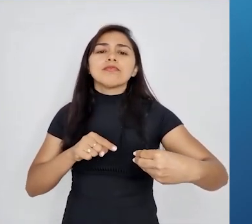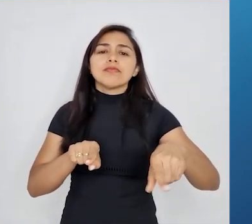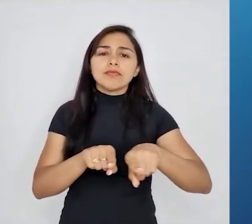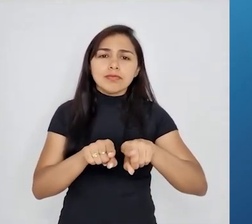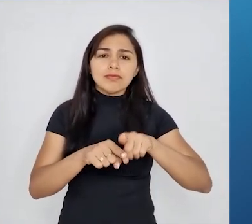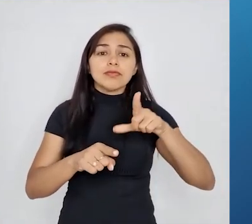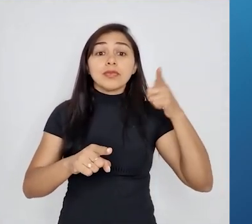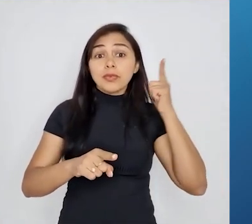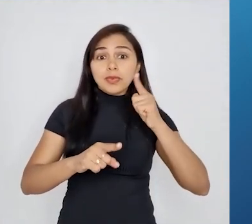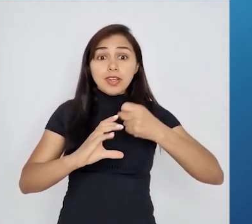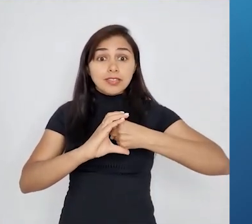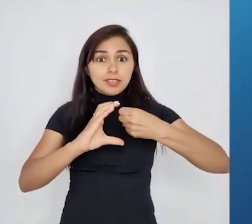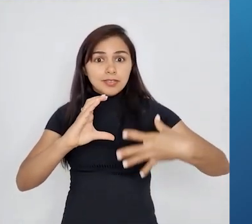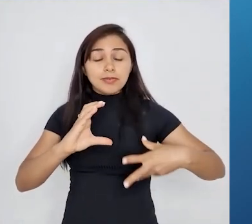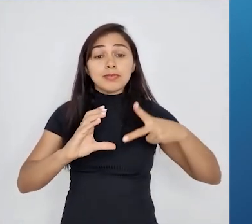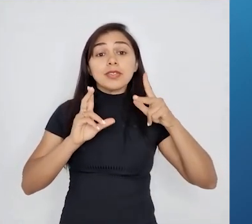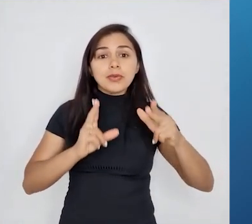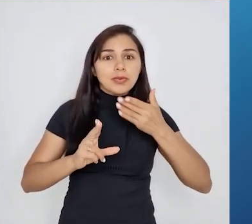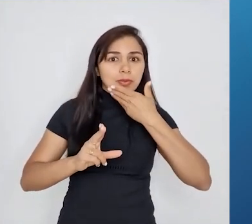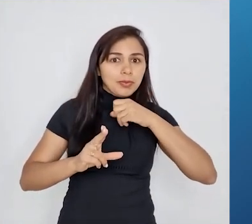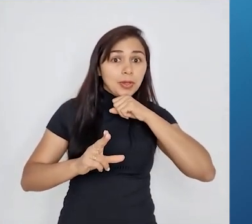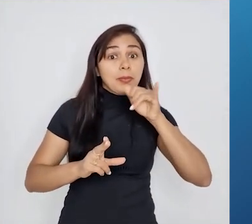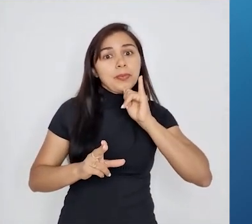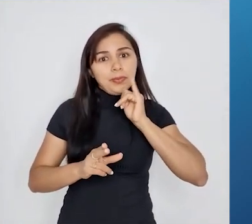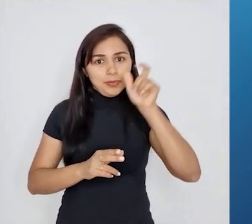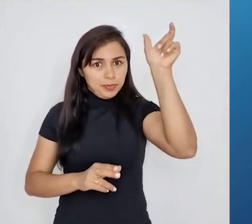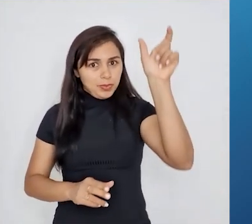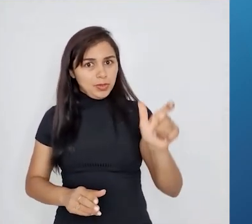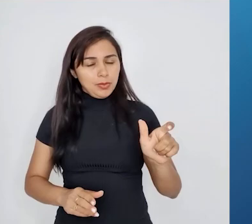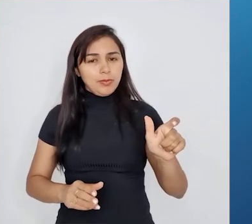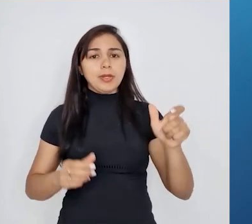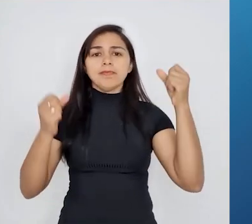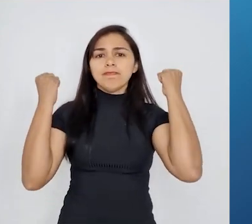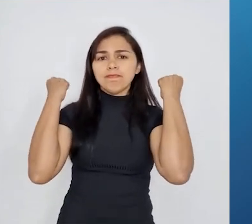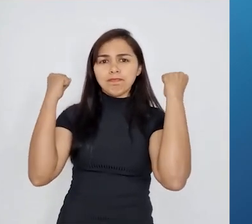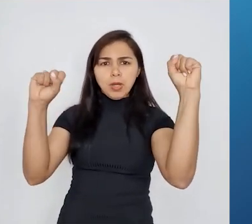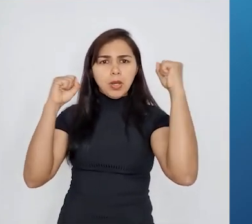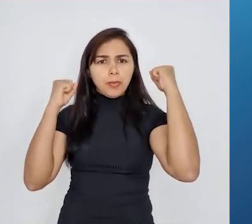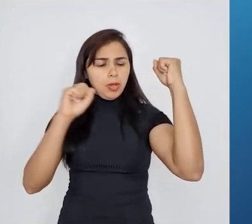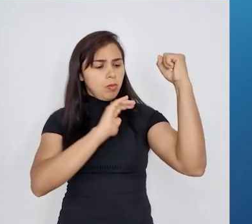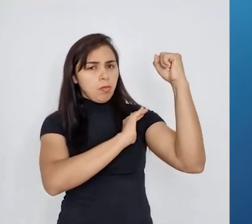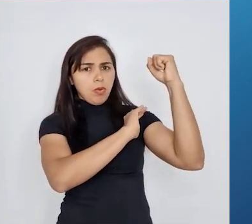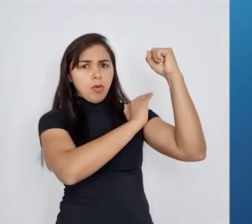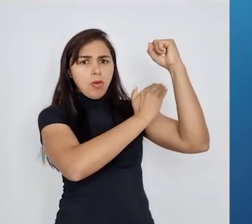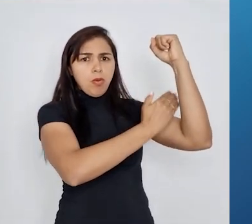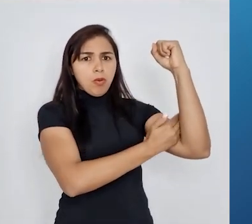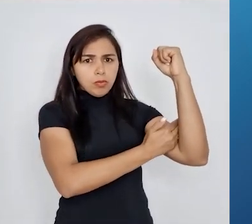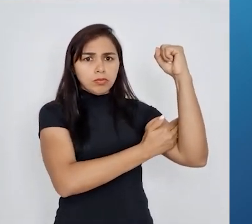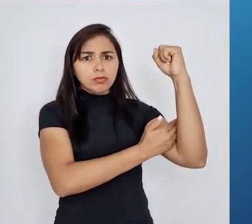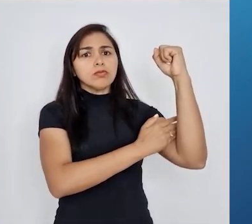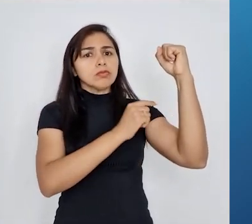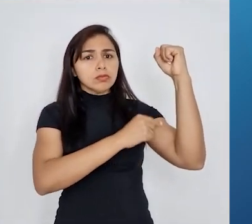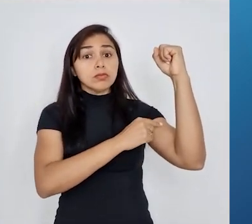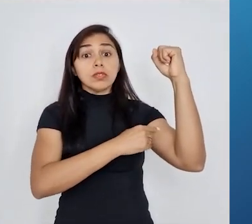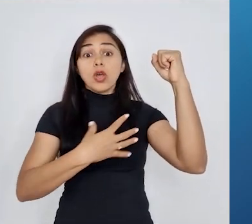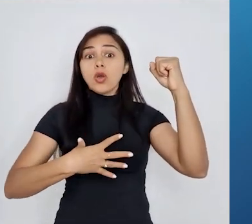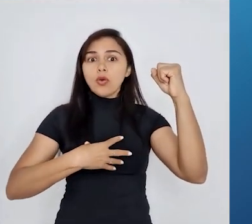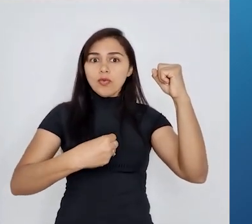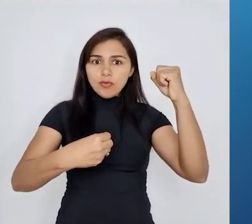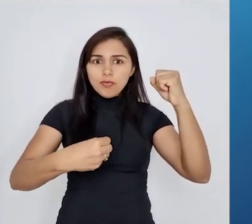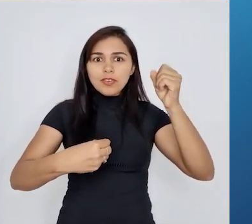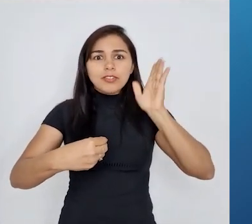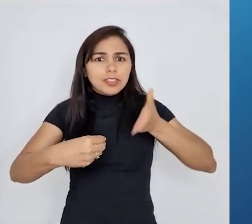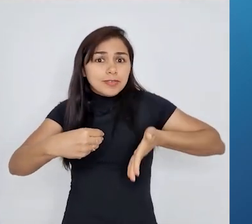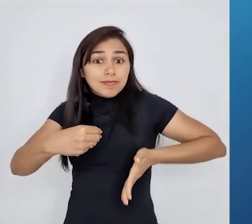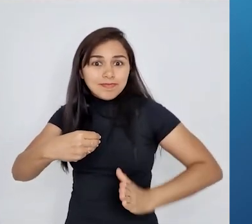se o indivíduo desenvolvesse músculos fortes devido ao uso frequente, essa característica seria passada para a próxima geração.